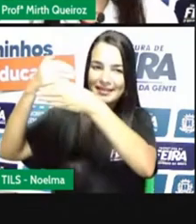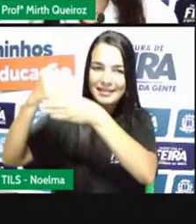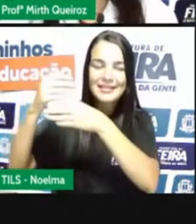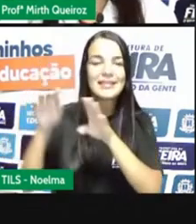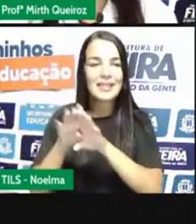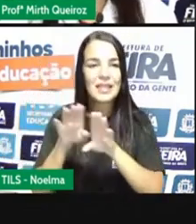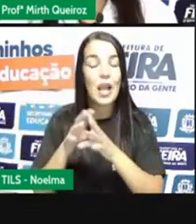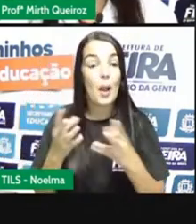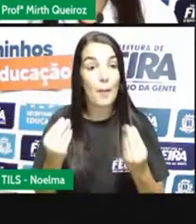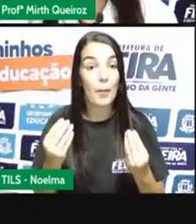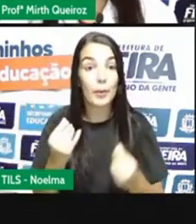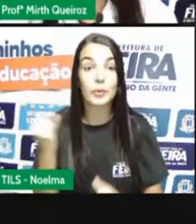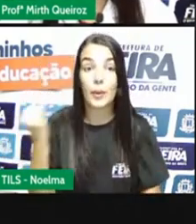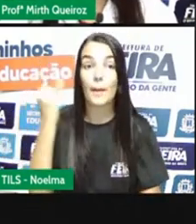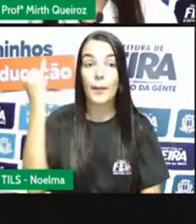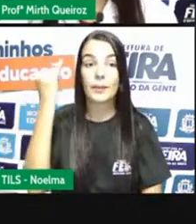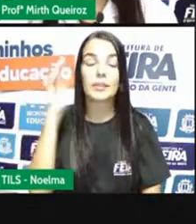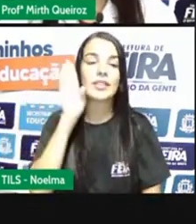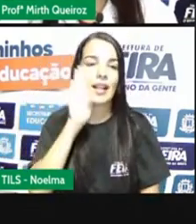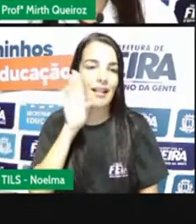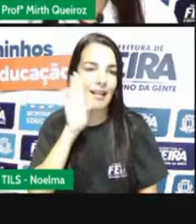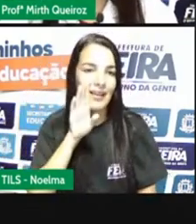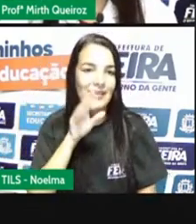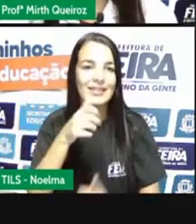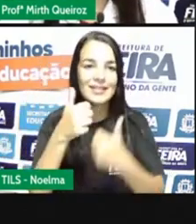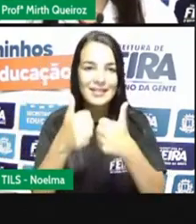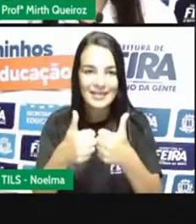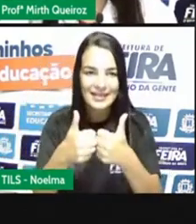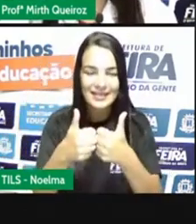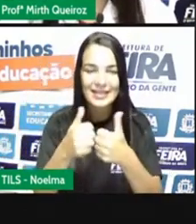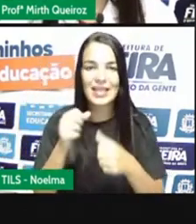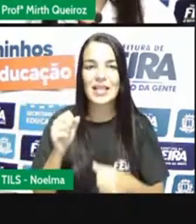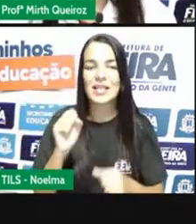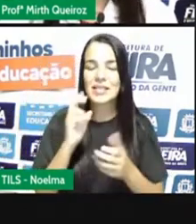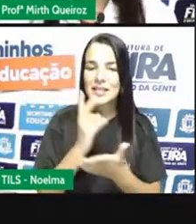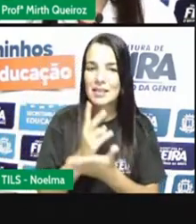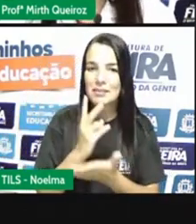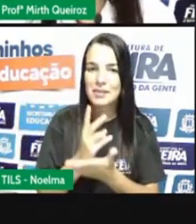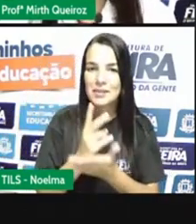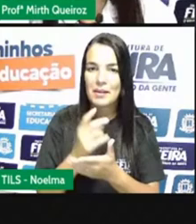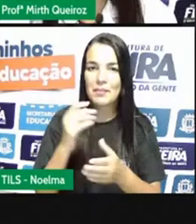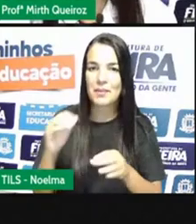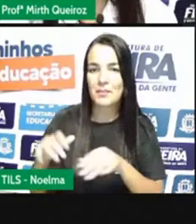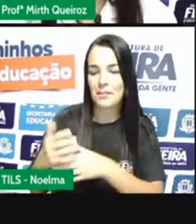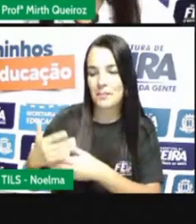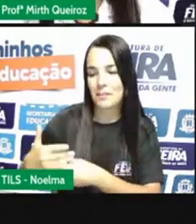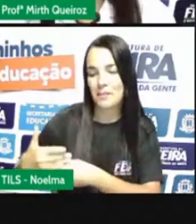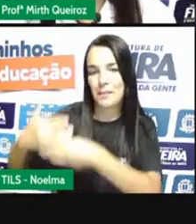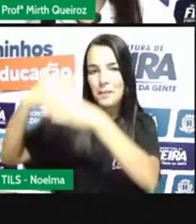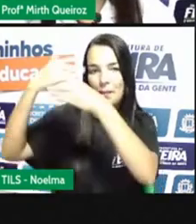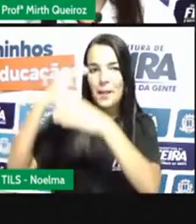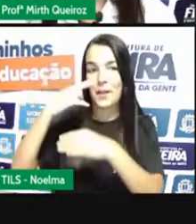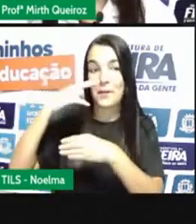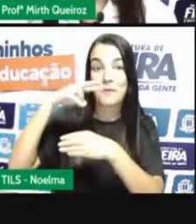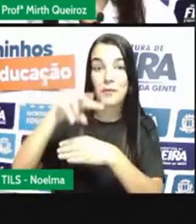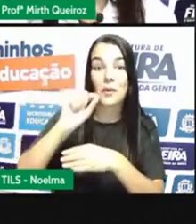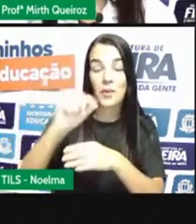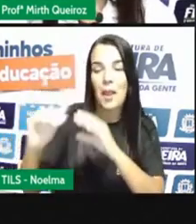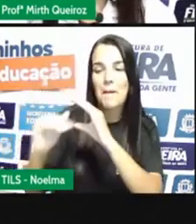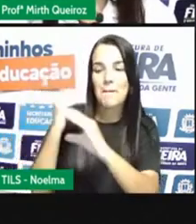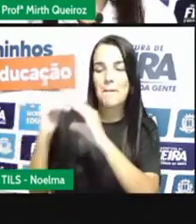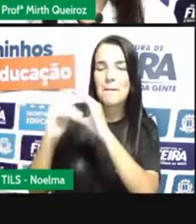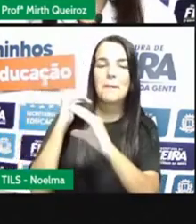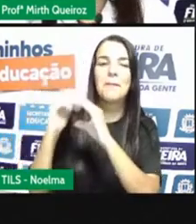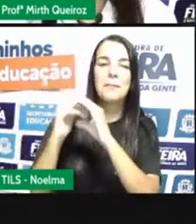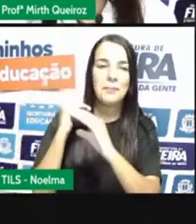e isso é muito bacana, isso é muito legal. Então, não deixem de fazer isso, deixem seus comentários lá que eu gosto sempre de dar uma passadinha e ver aí o que